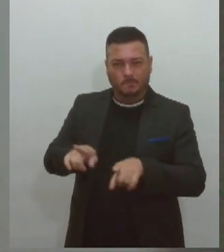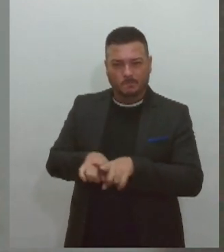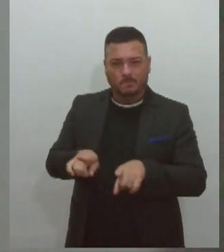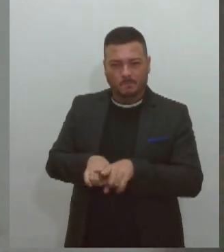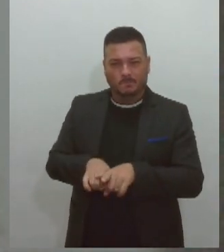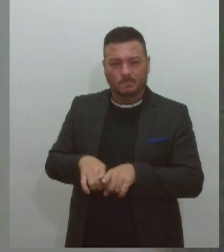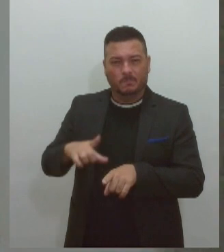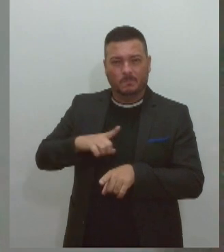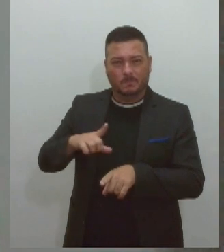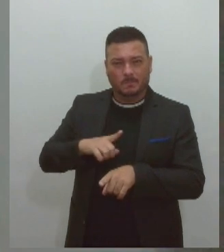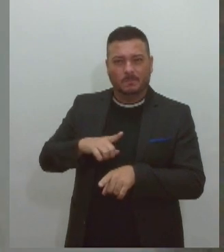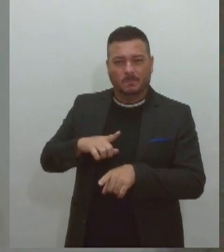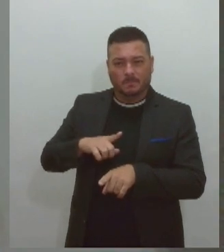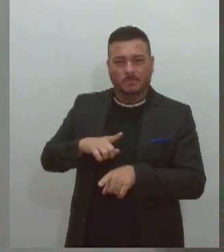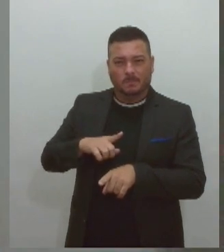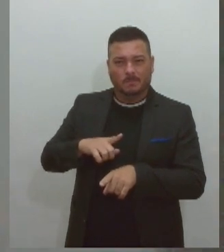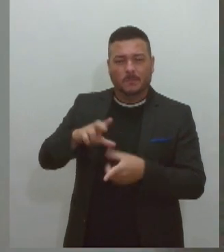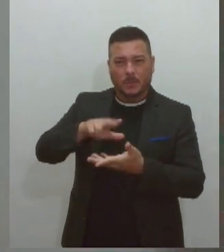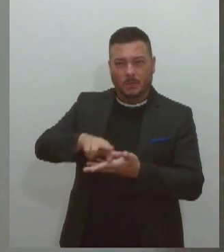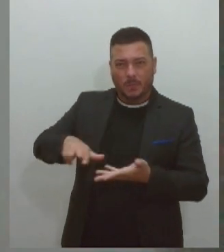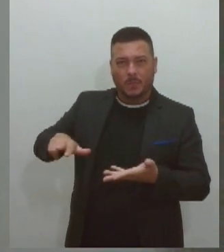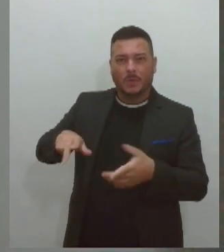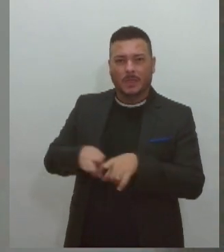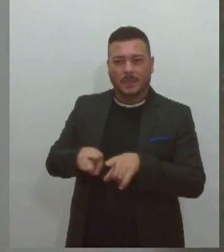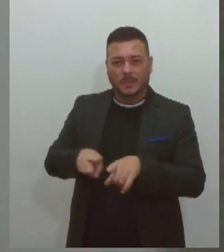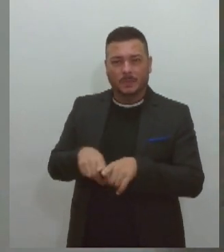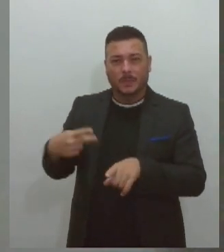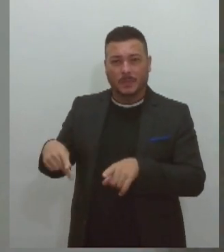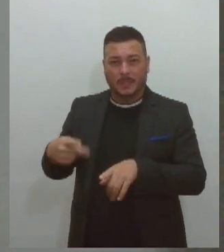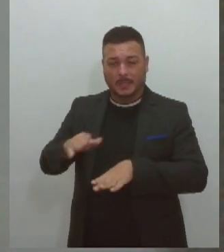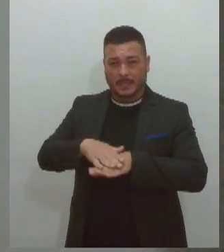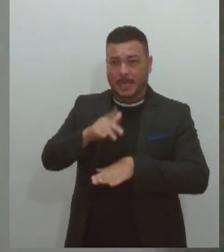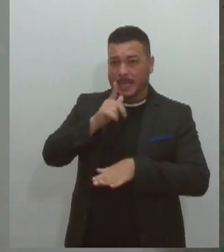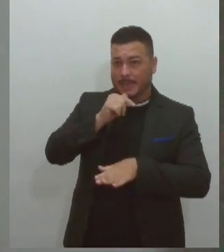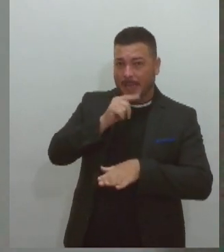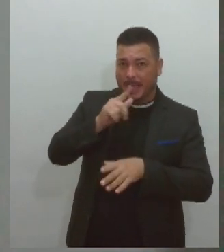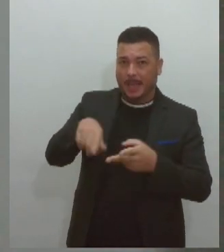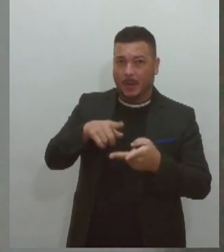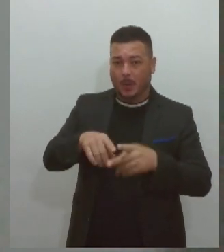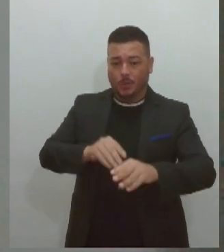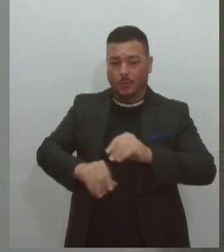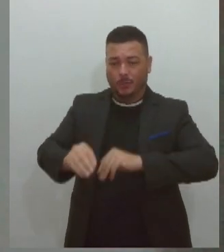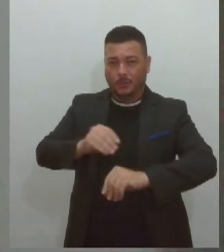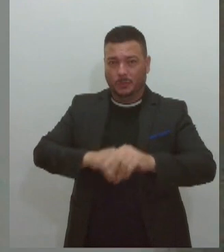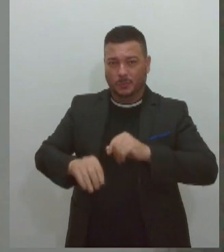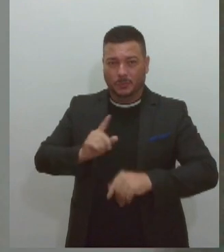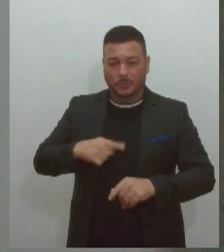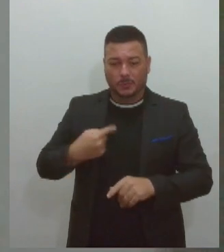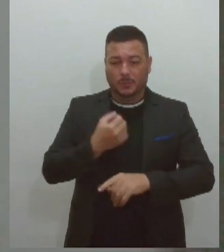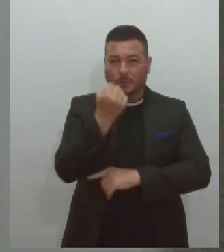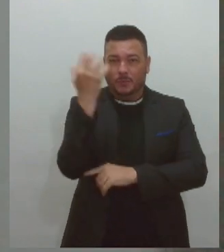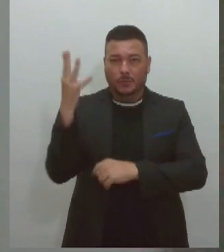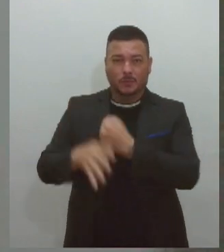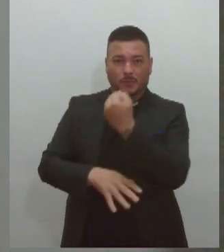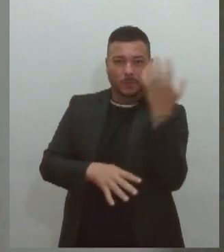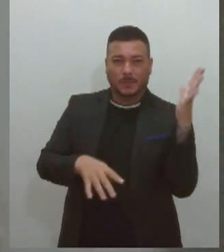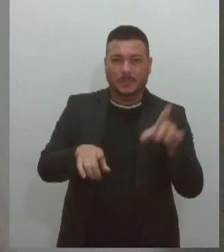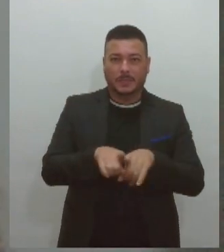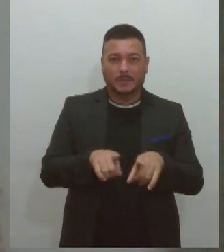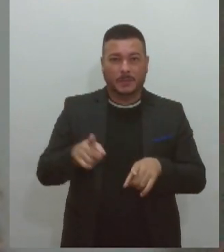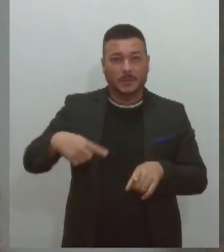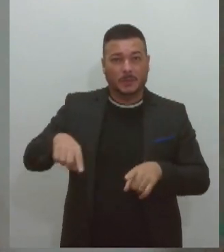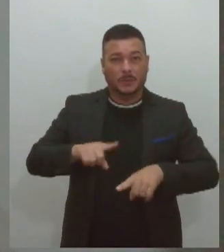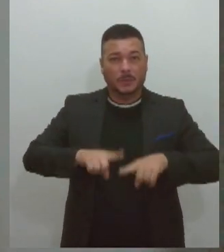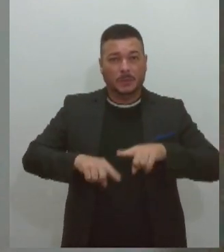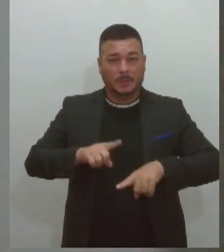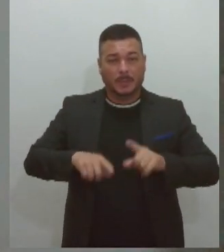qualidade, tanto na água, quanto no solo, enfim, quanto as nossas florestas, e que esses recursos nos servem, né? Com